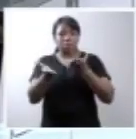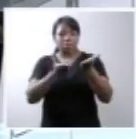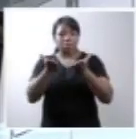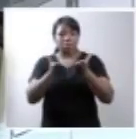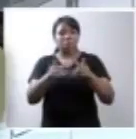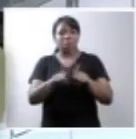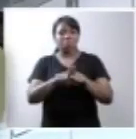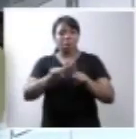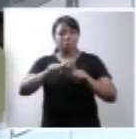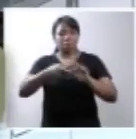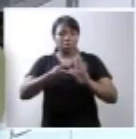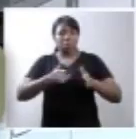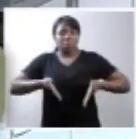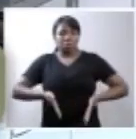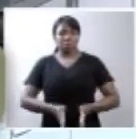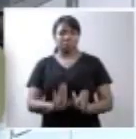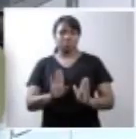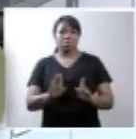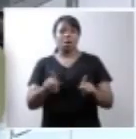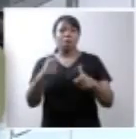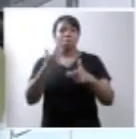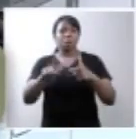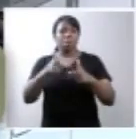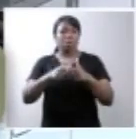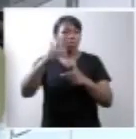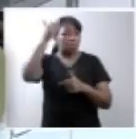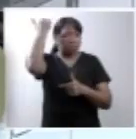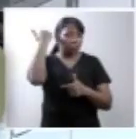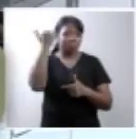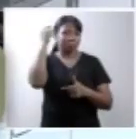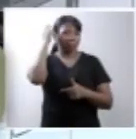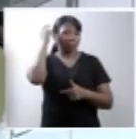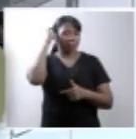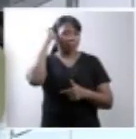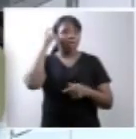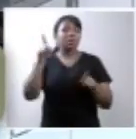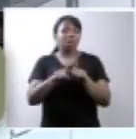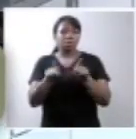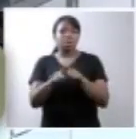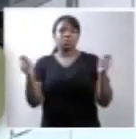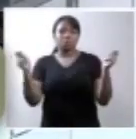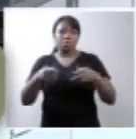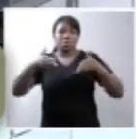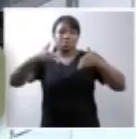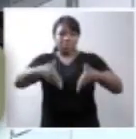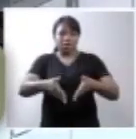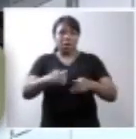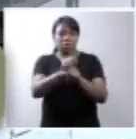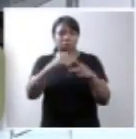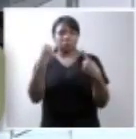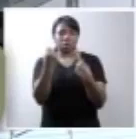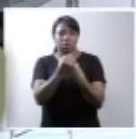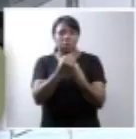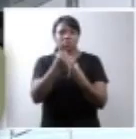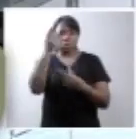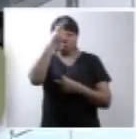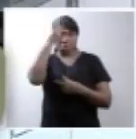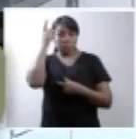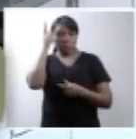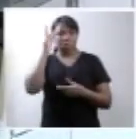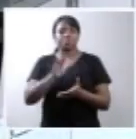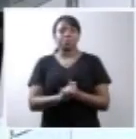Parto, no caso de anencefalia, especialmente pela possibilidade de participação da sociedade civil no debate.